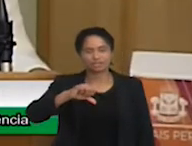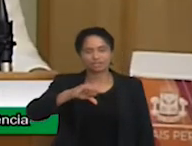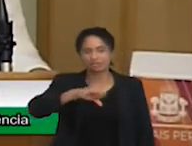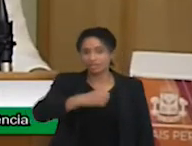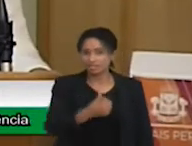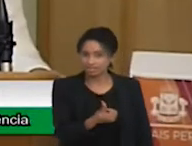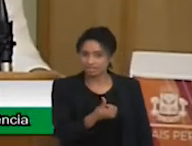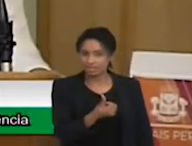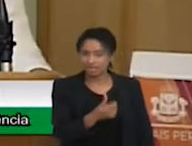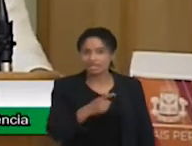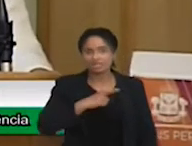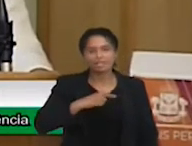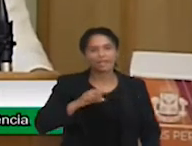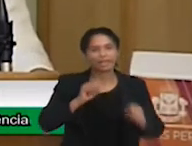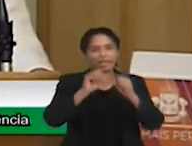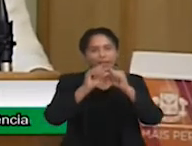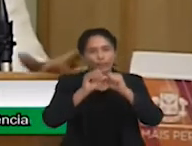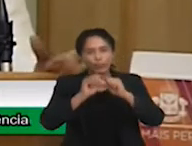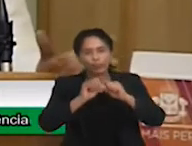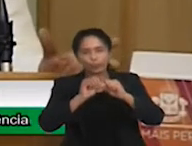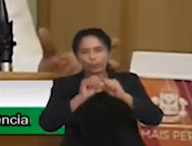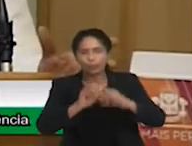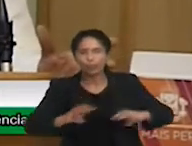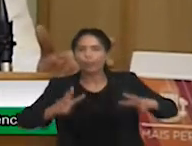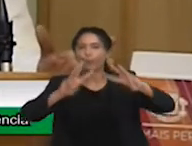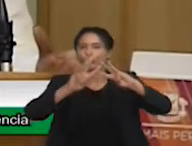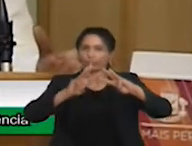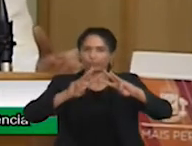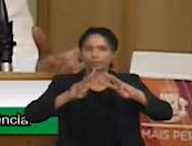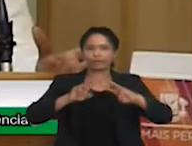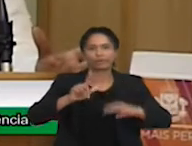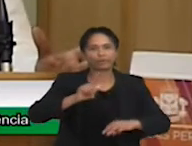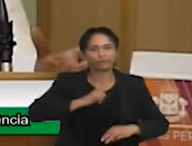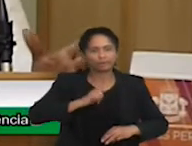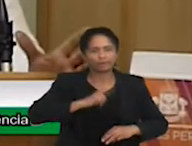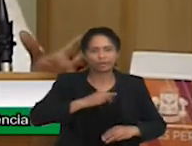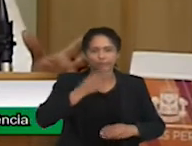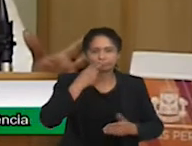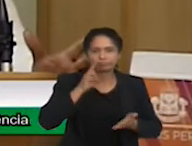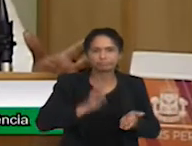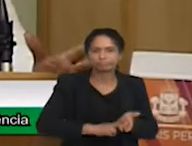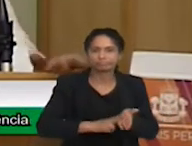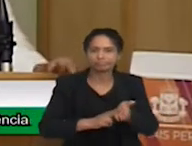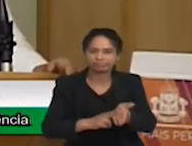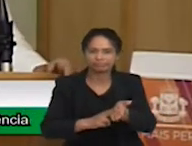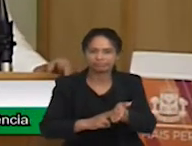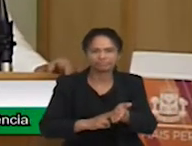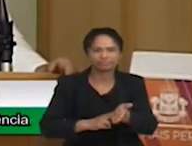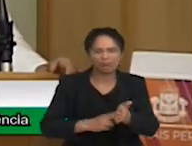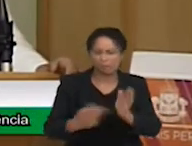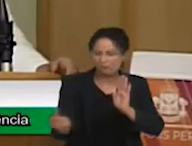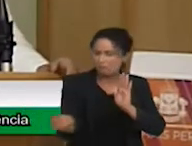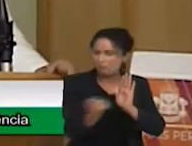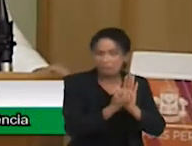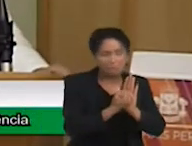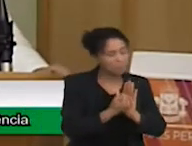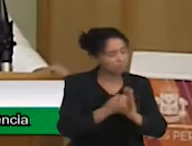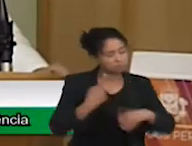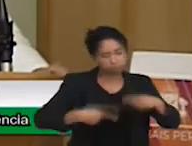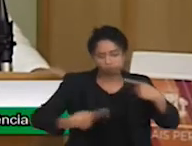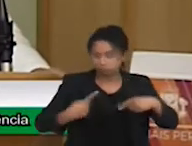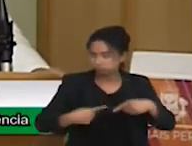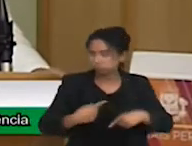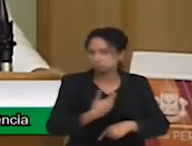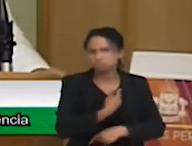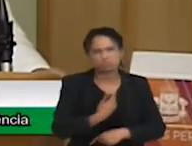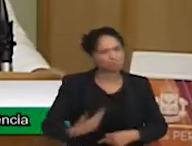resolução da ONU, um marco, a Declaração de Salamanca foi um marco de política pública, de